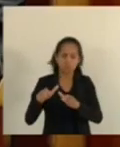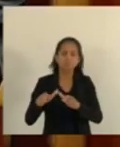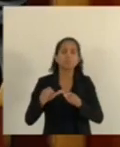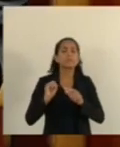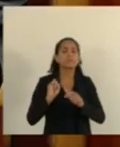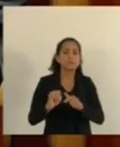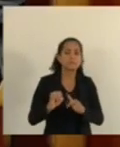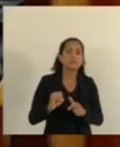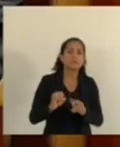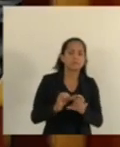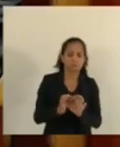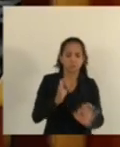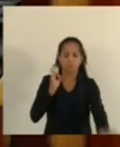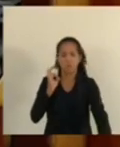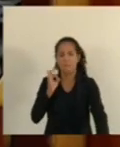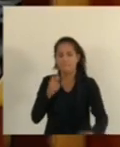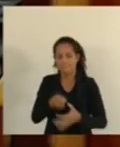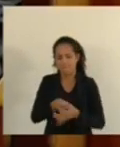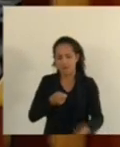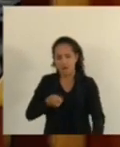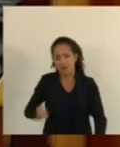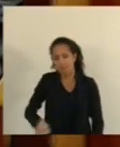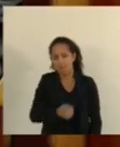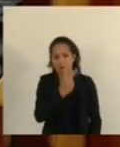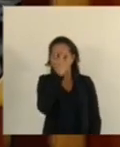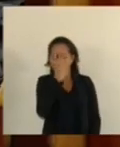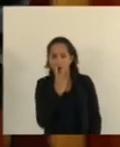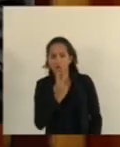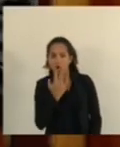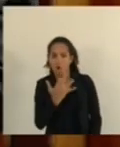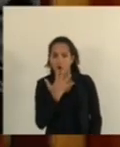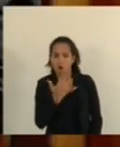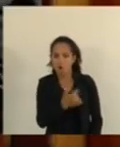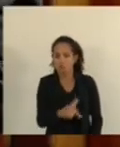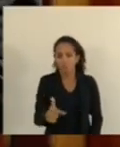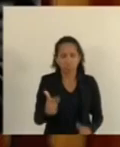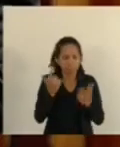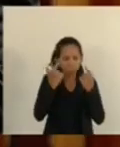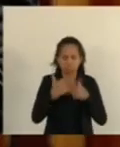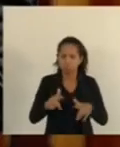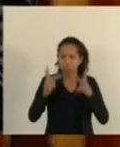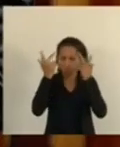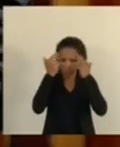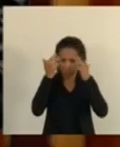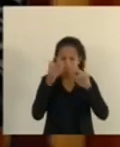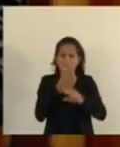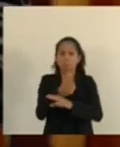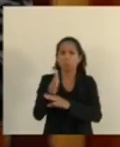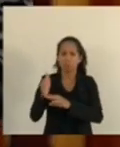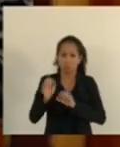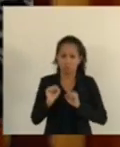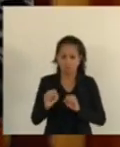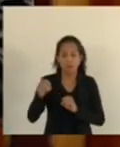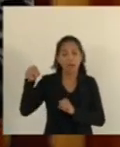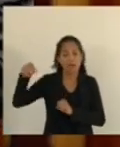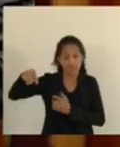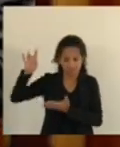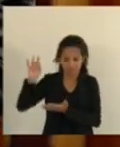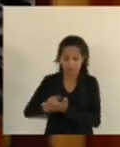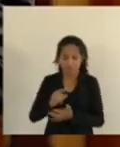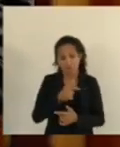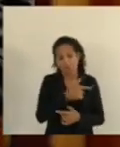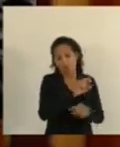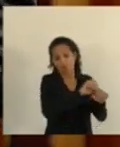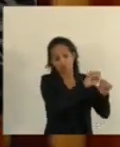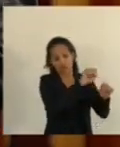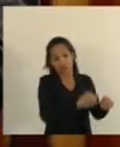Mesmo sem utilização das bengalas Nas referidas cores descritas no parágrafo 1º Essa que está valendo A outra do sistema Eu gostaria que